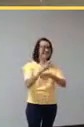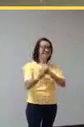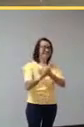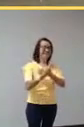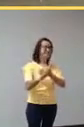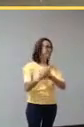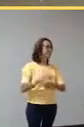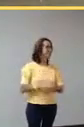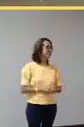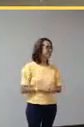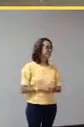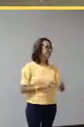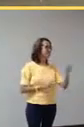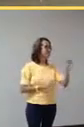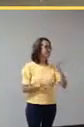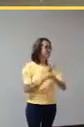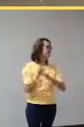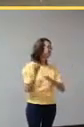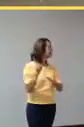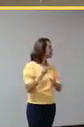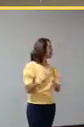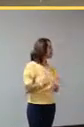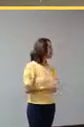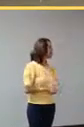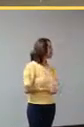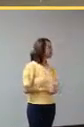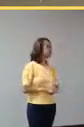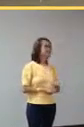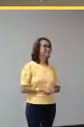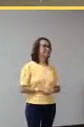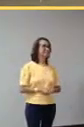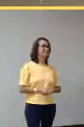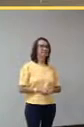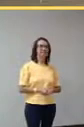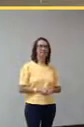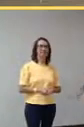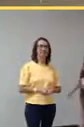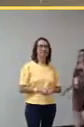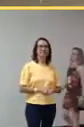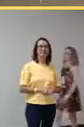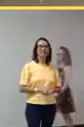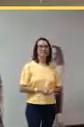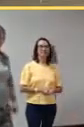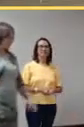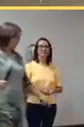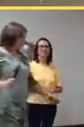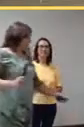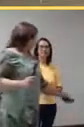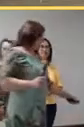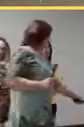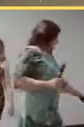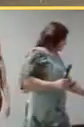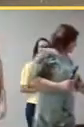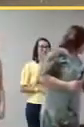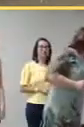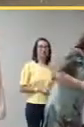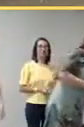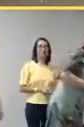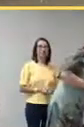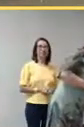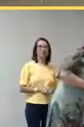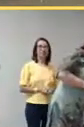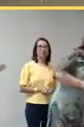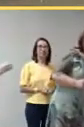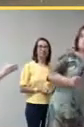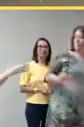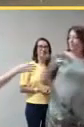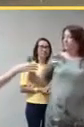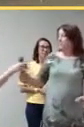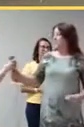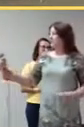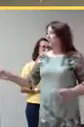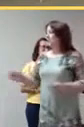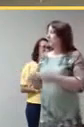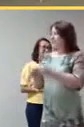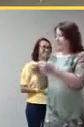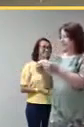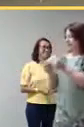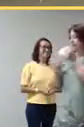pela